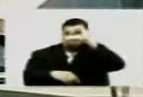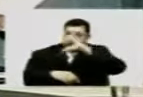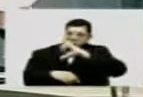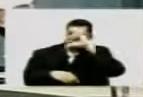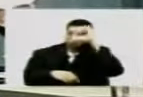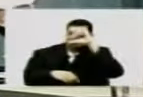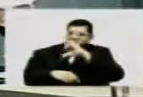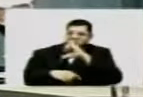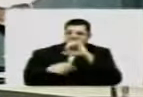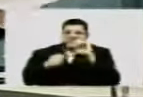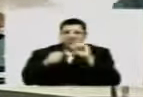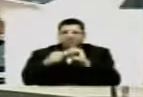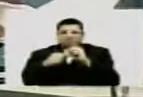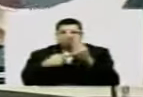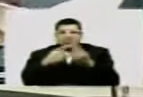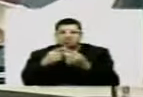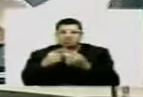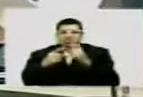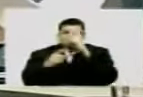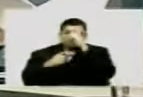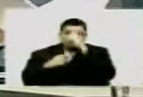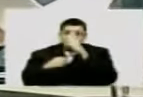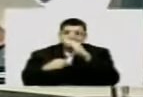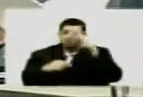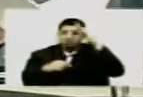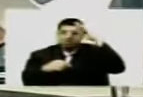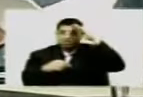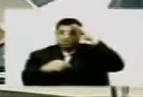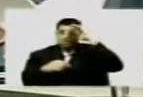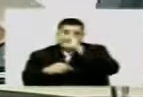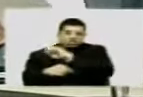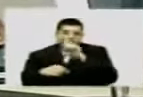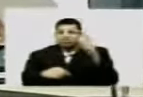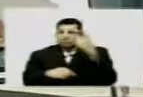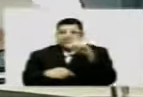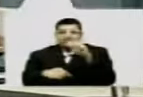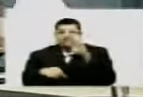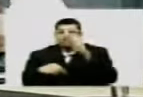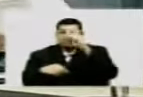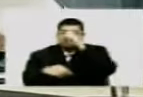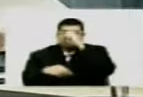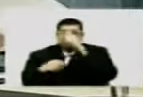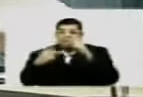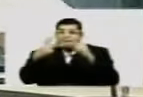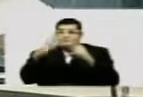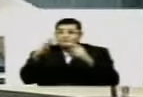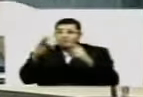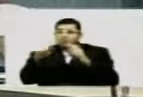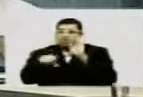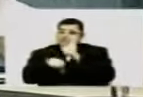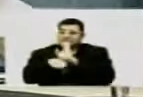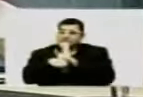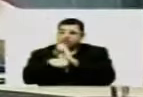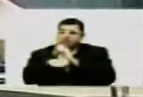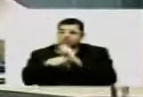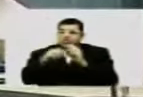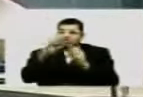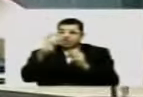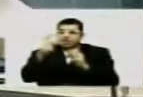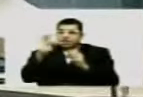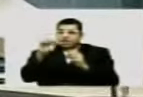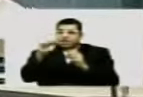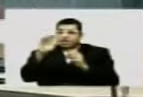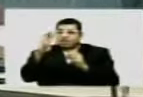Luiz Castro, é feito pelo hospital militar. Não há hospital público estadual em Tabatinga.